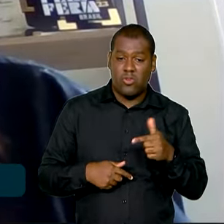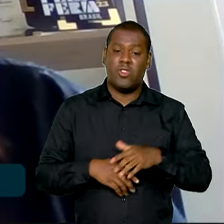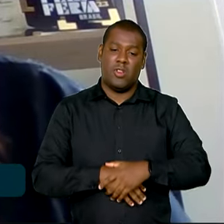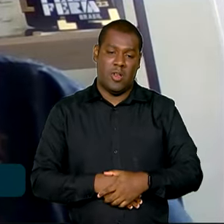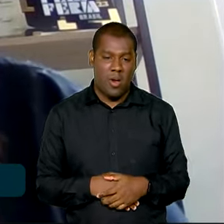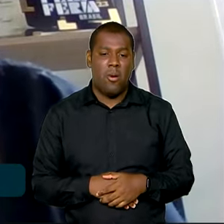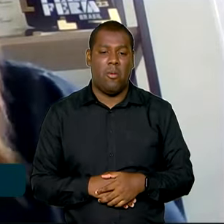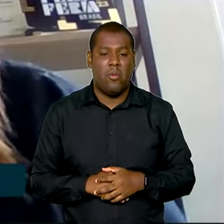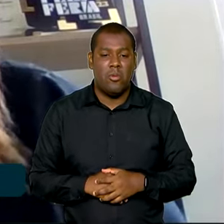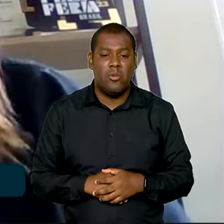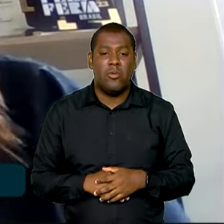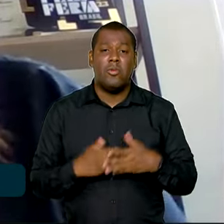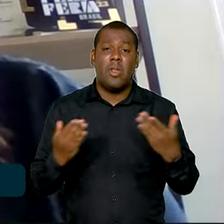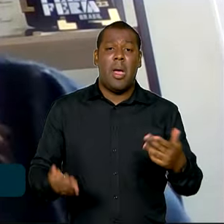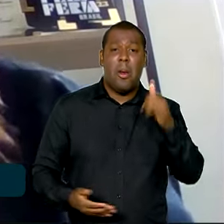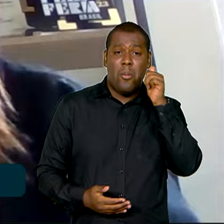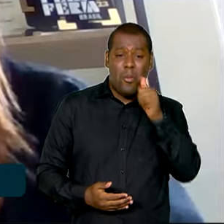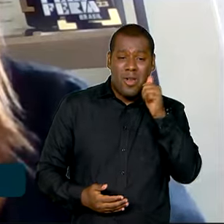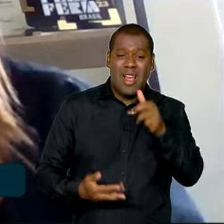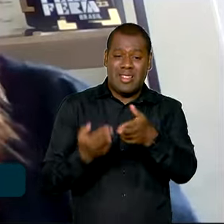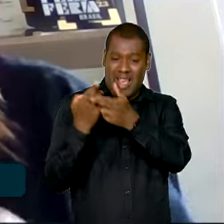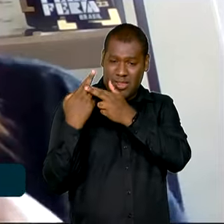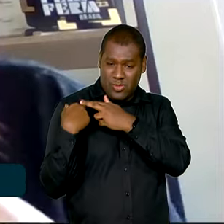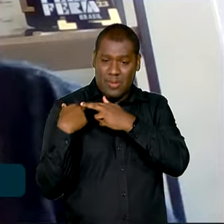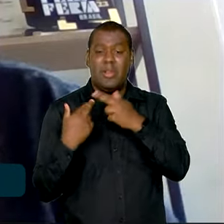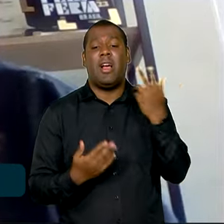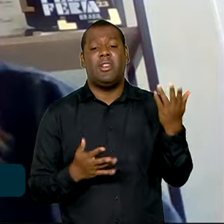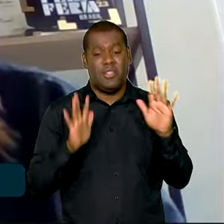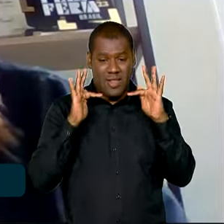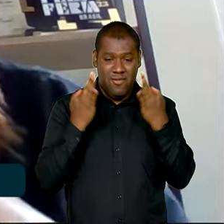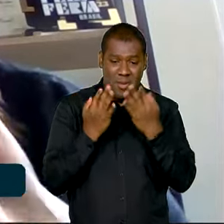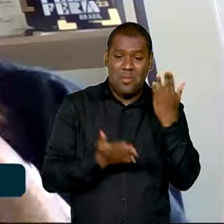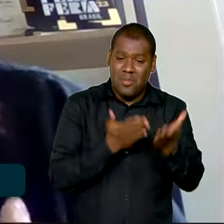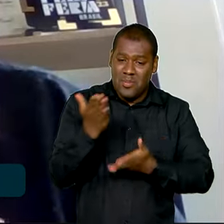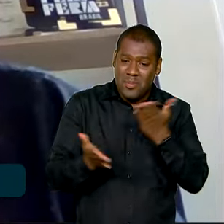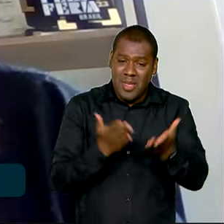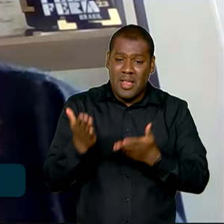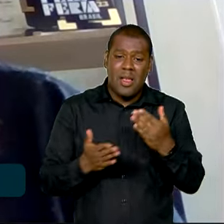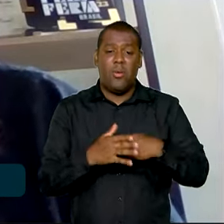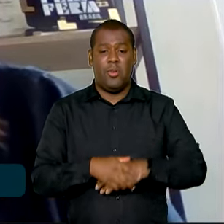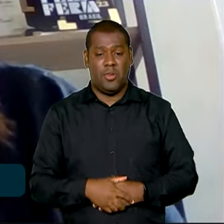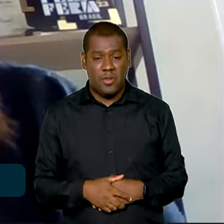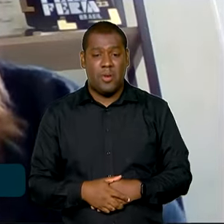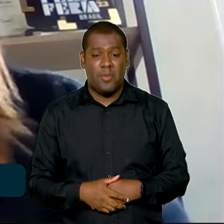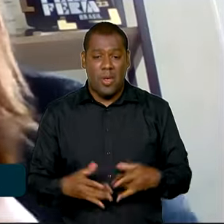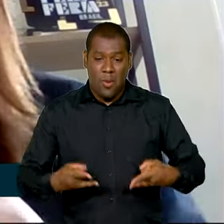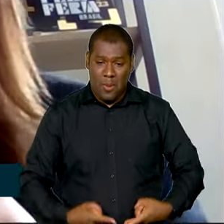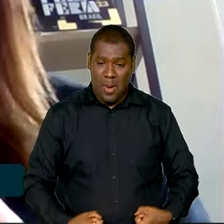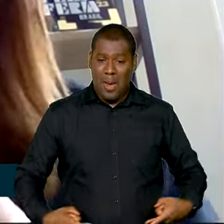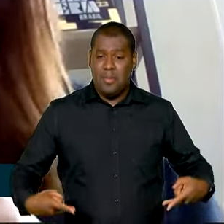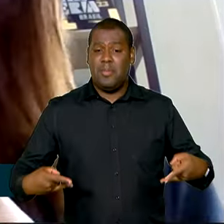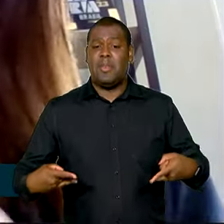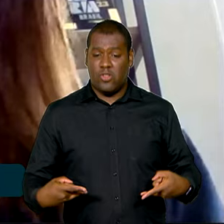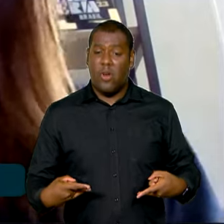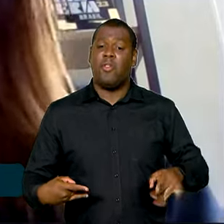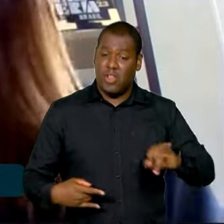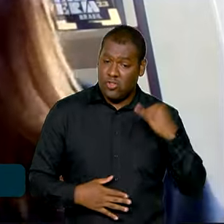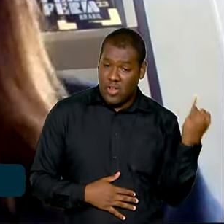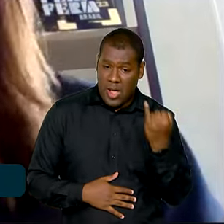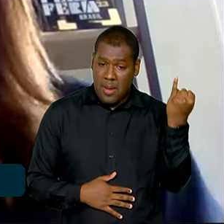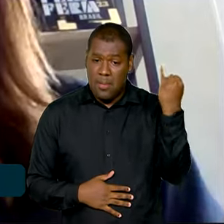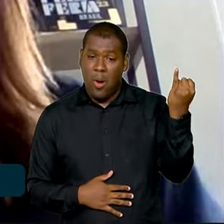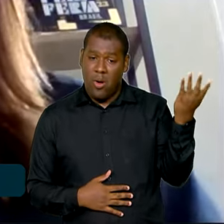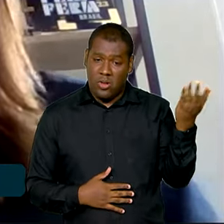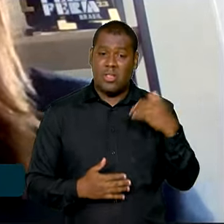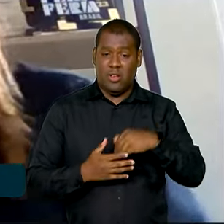trabalho, da casa dos filhos. E o absorvente acaba, apesar de extremamente necessário, ele acaba ficando por último no